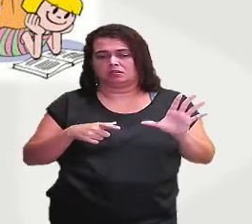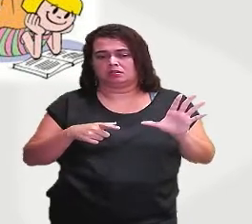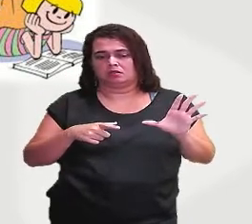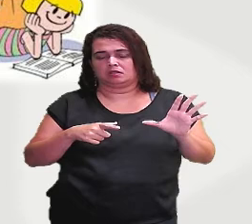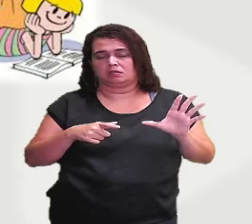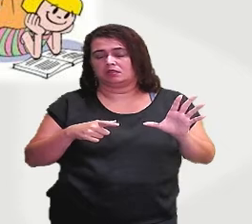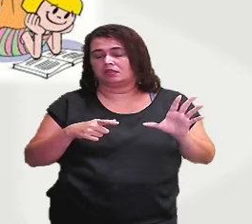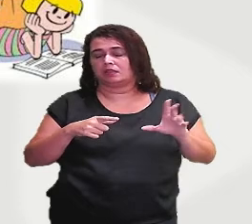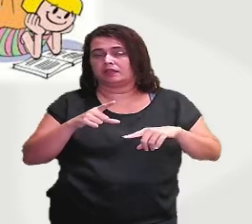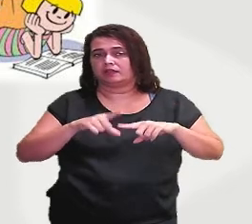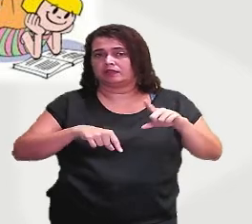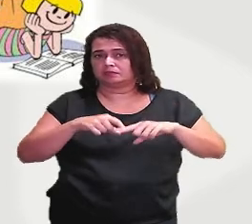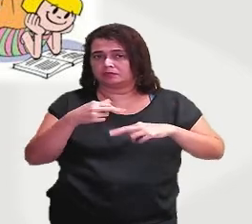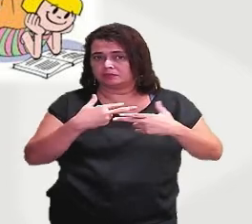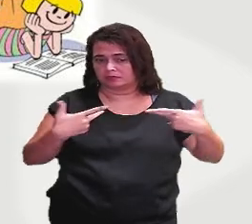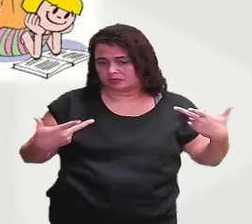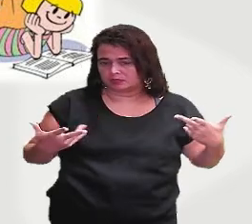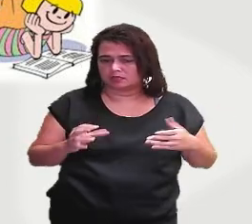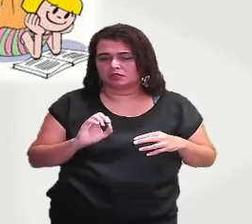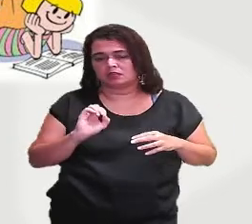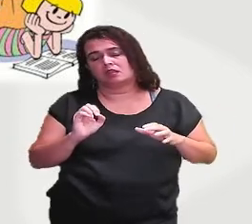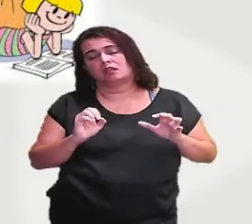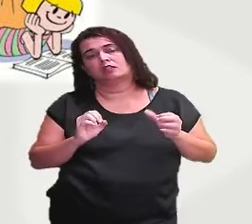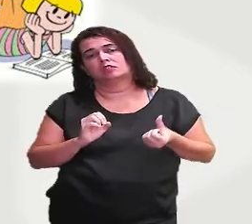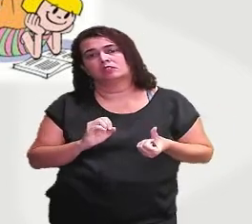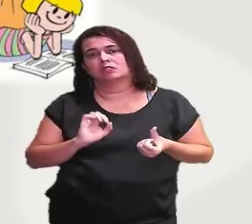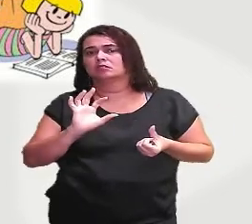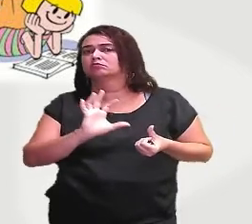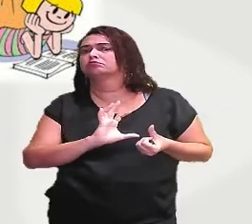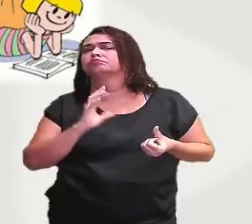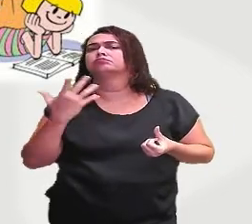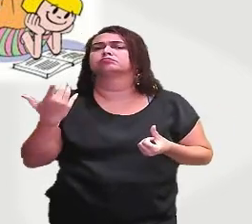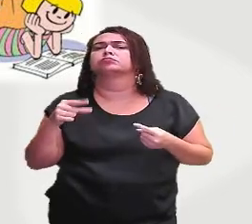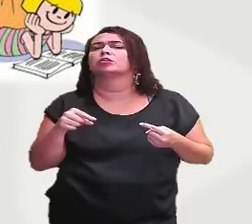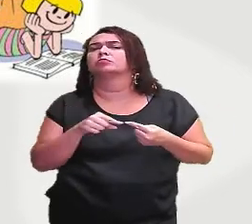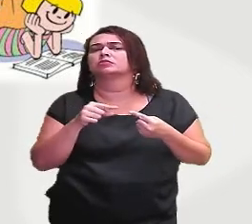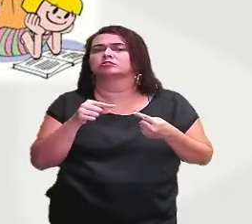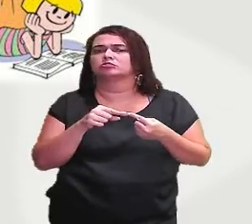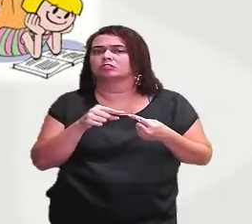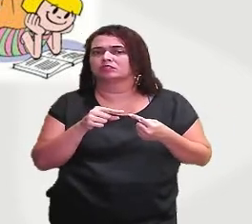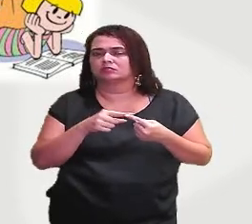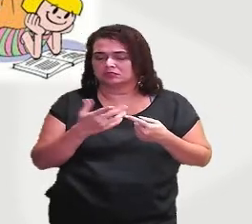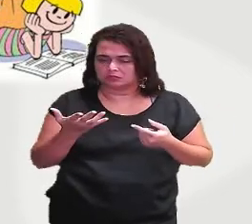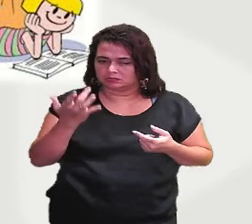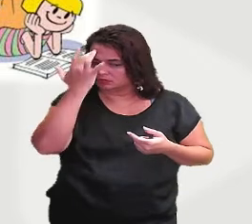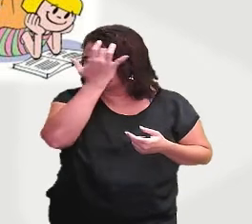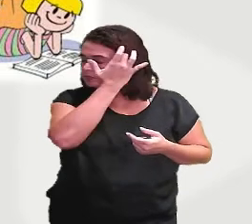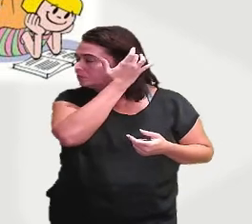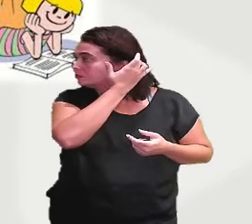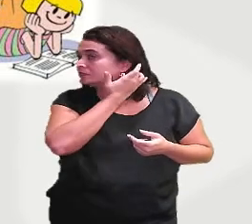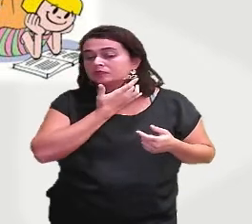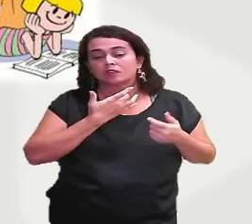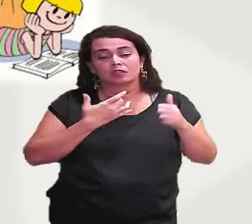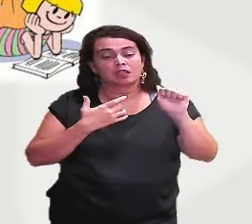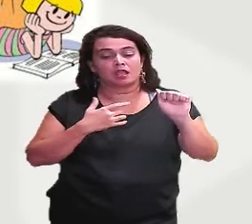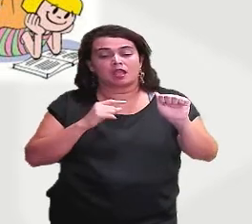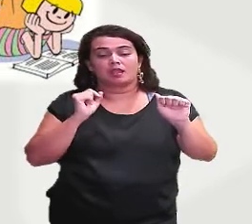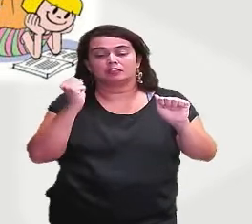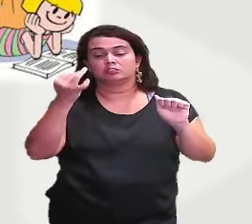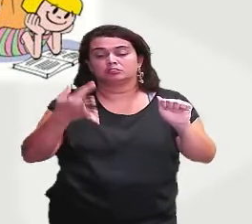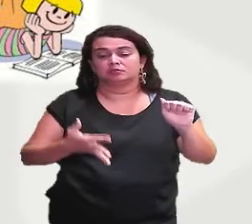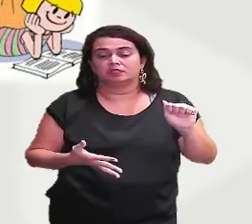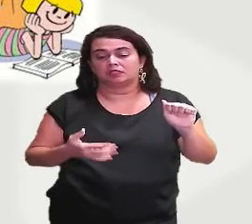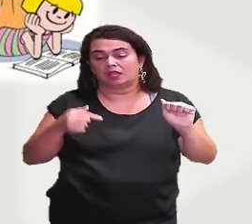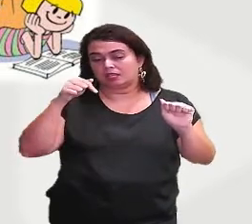ou instrumento e a finalidade. Então, na letrinha A aqui, ó, quando a gente diz... Daqui a três anos